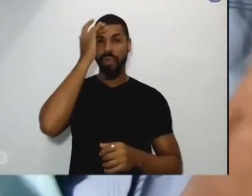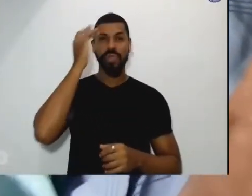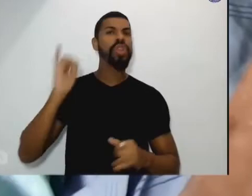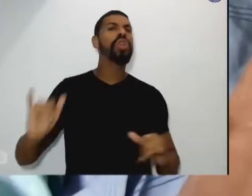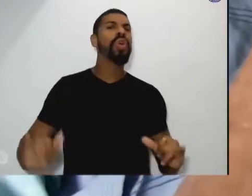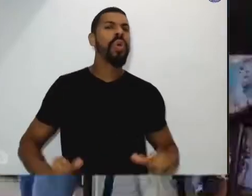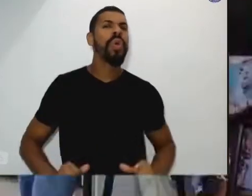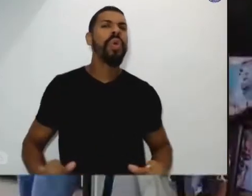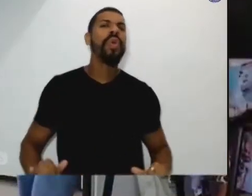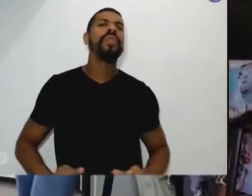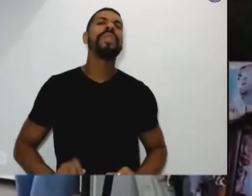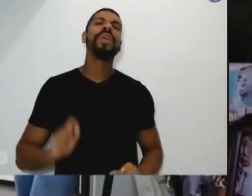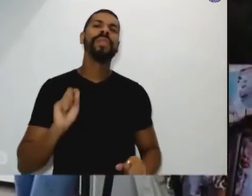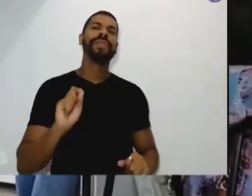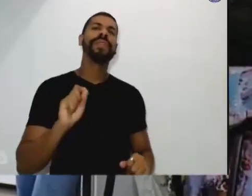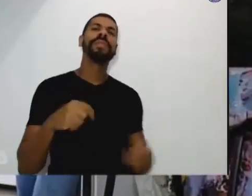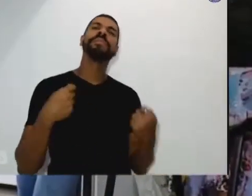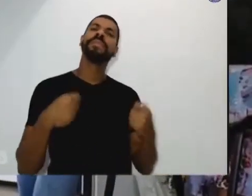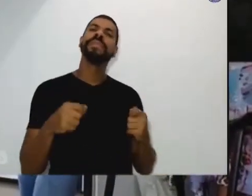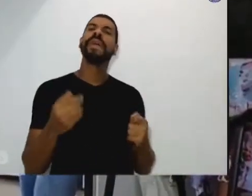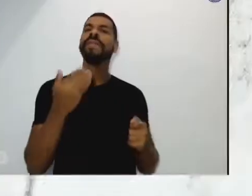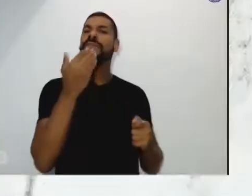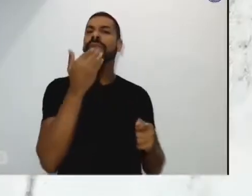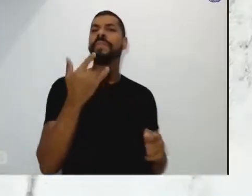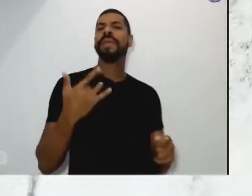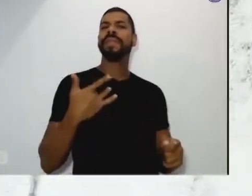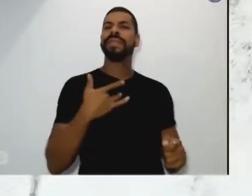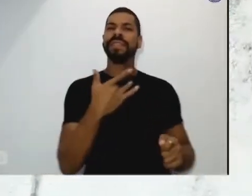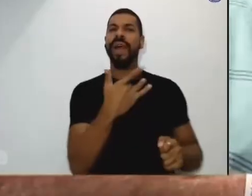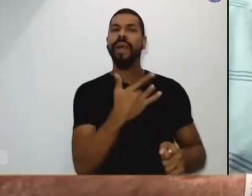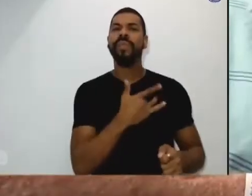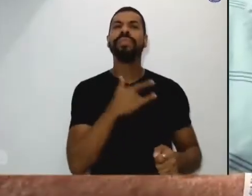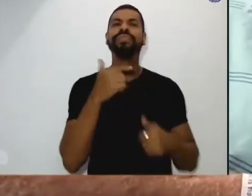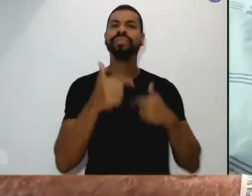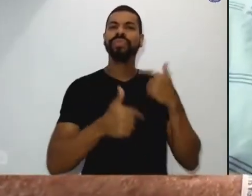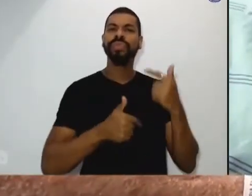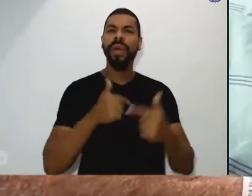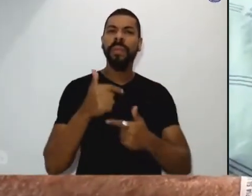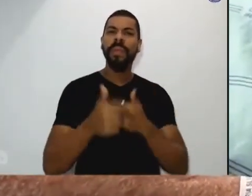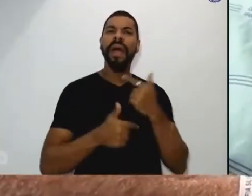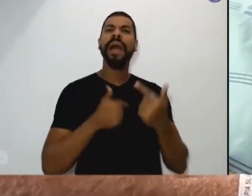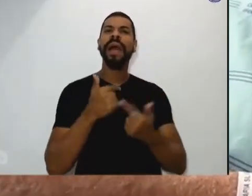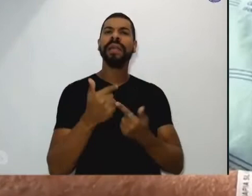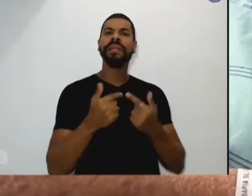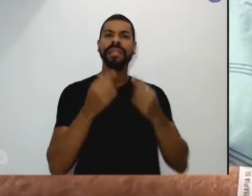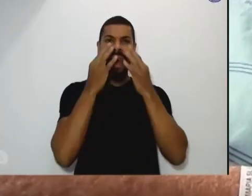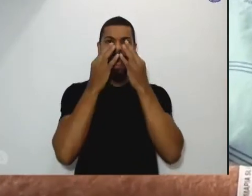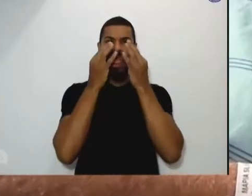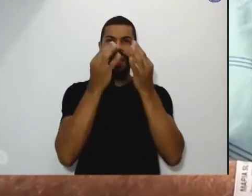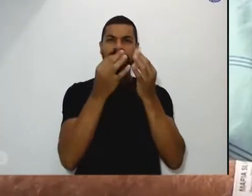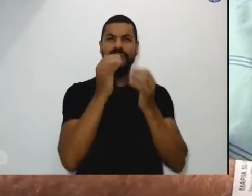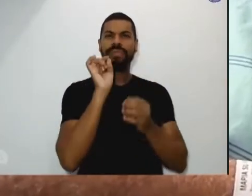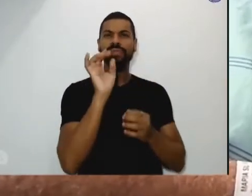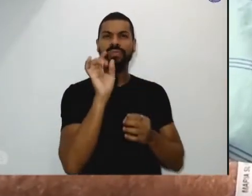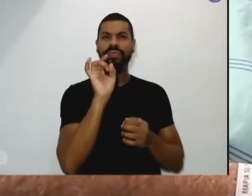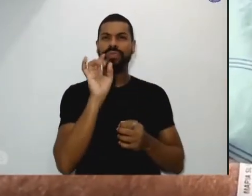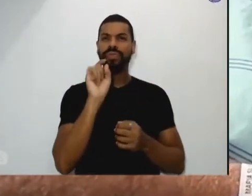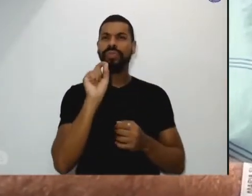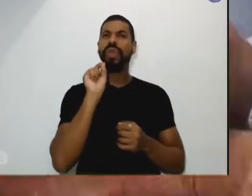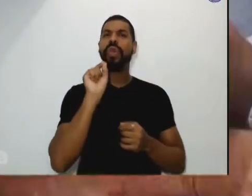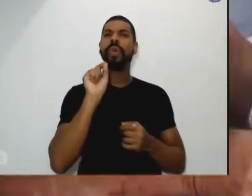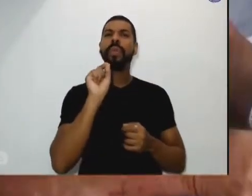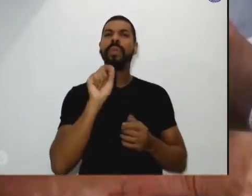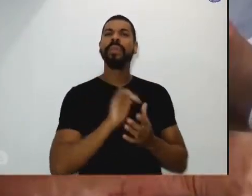carentes de alimento, de saúde, de emprego, moradia e de atenção que somente podem ser sanados através da